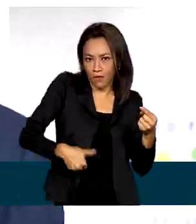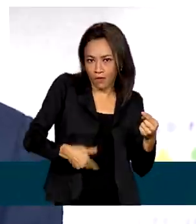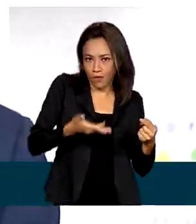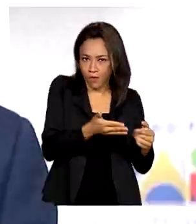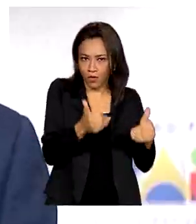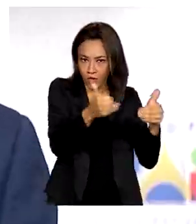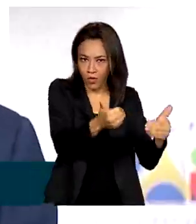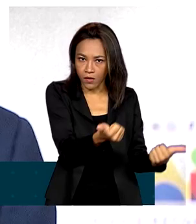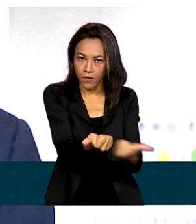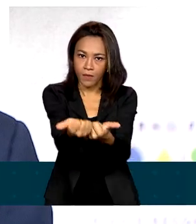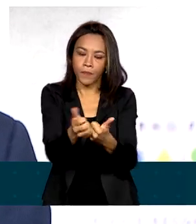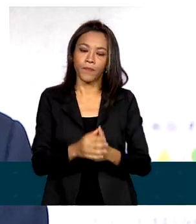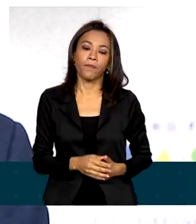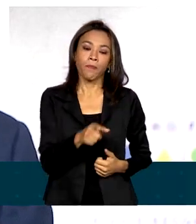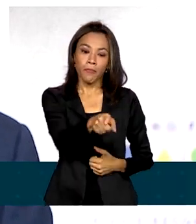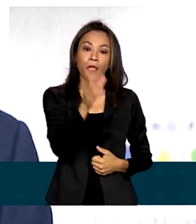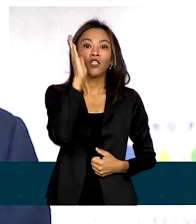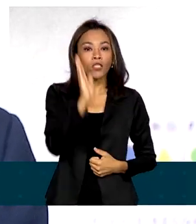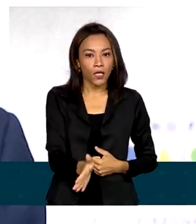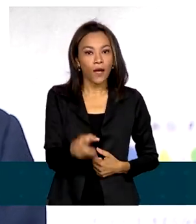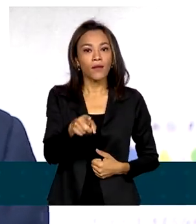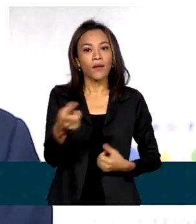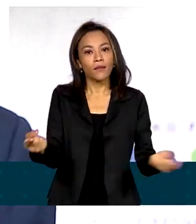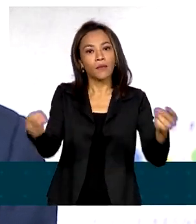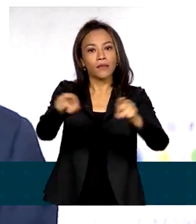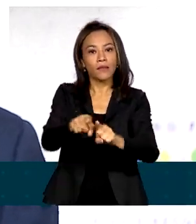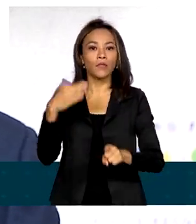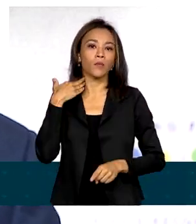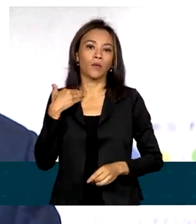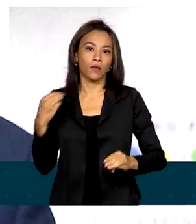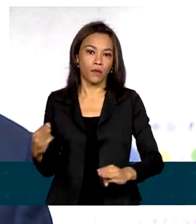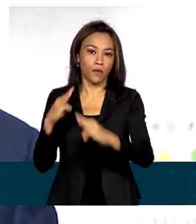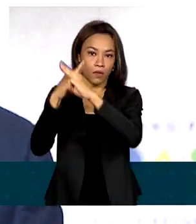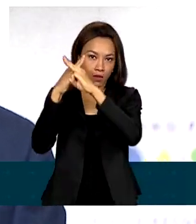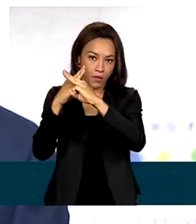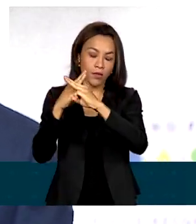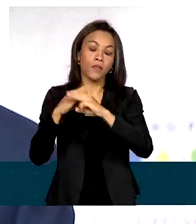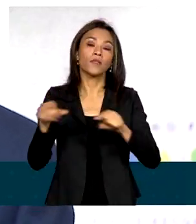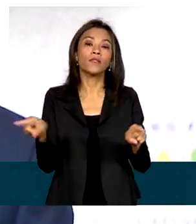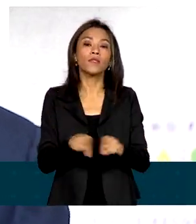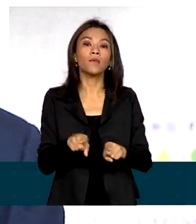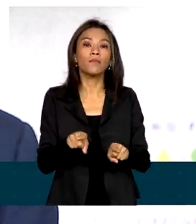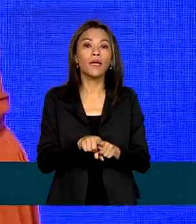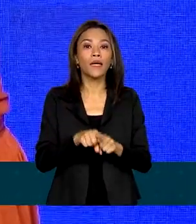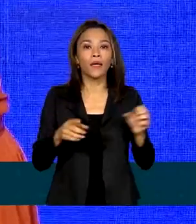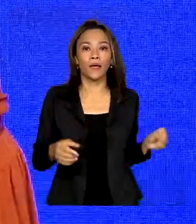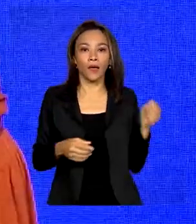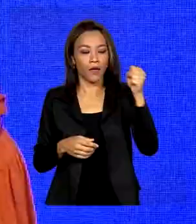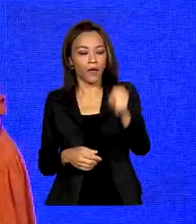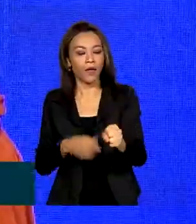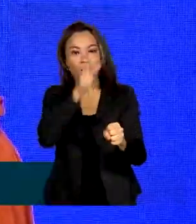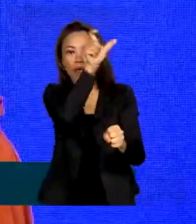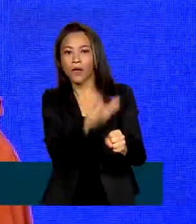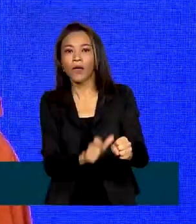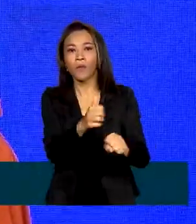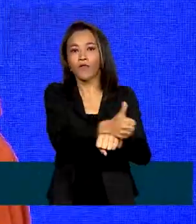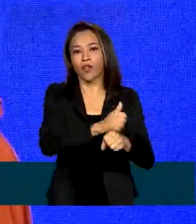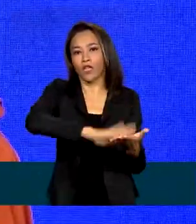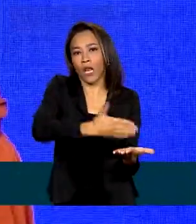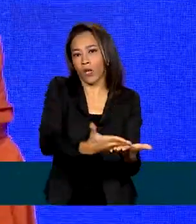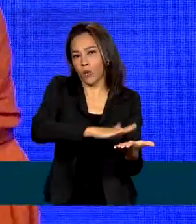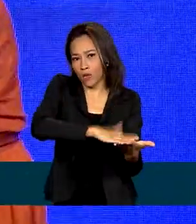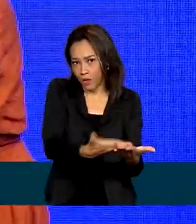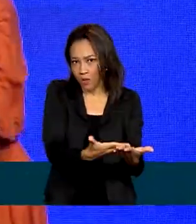a iniciativa da Caixa nessa parceria, também da presença de tradutores. A Caixa tem feito uma